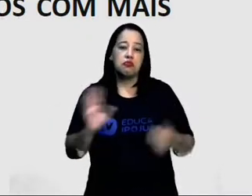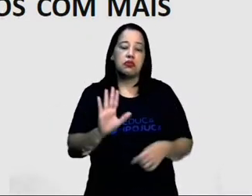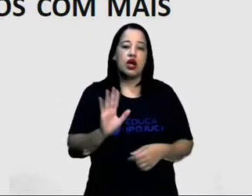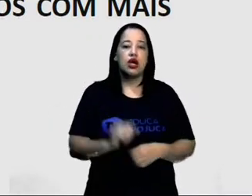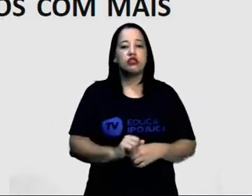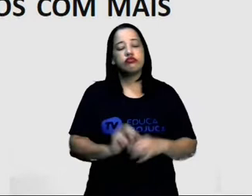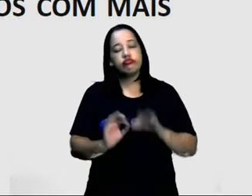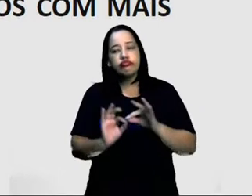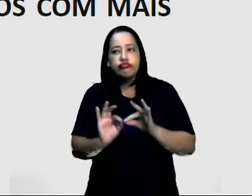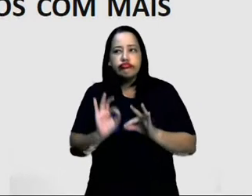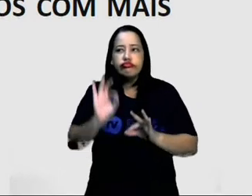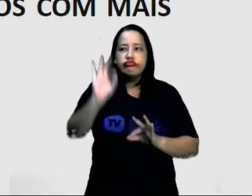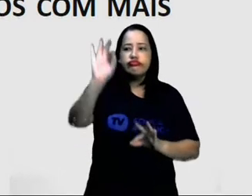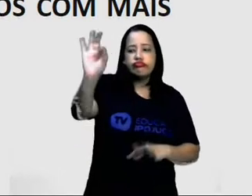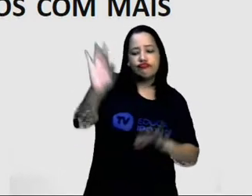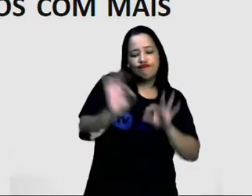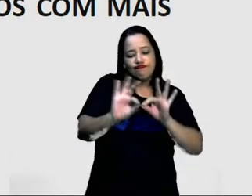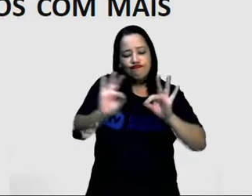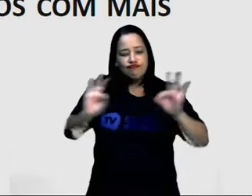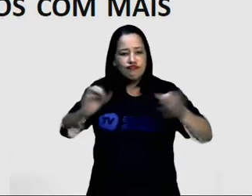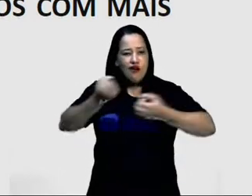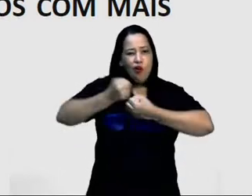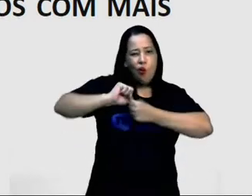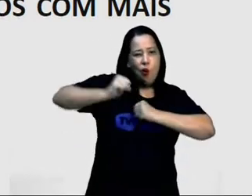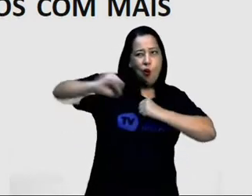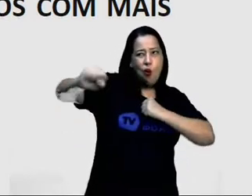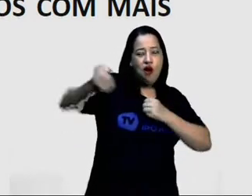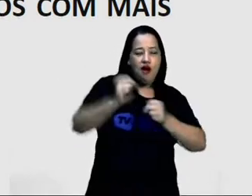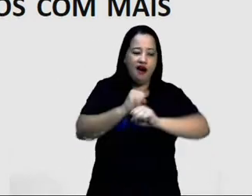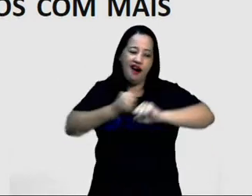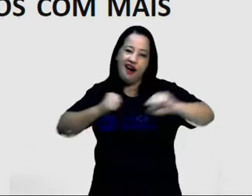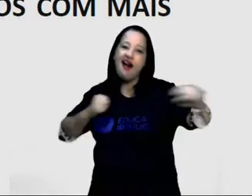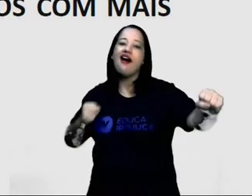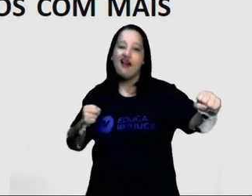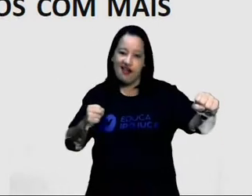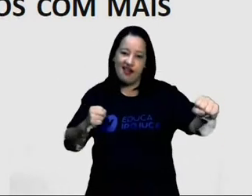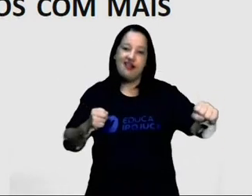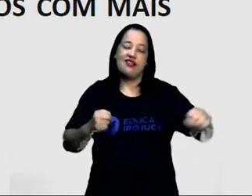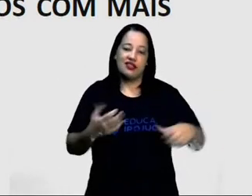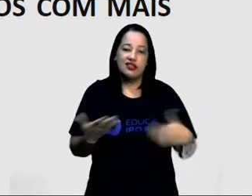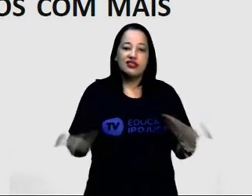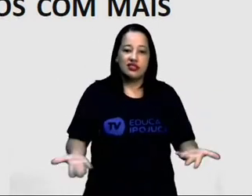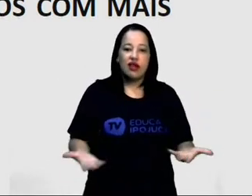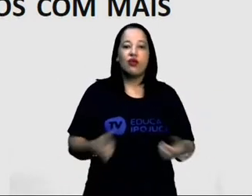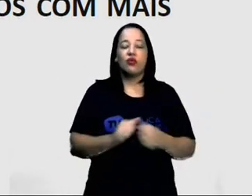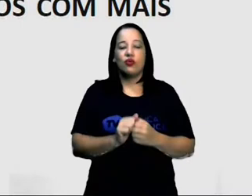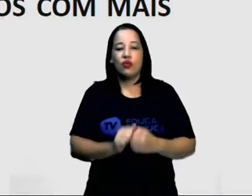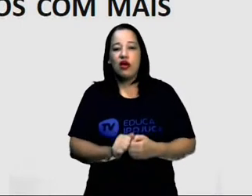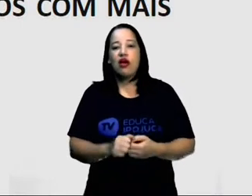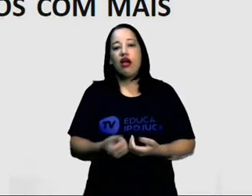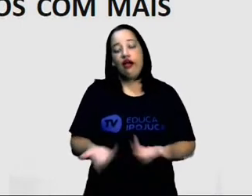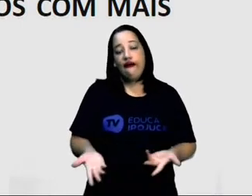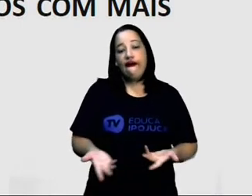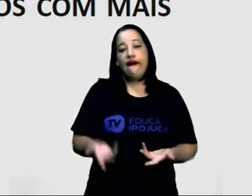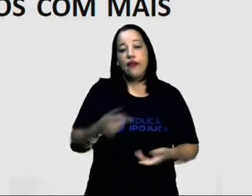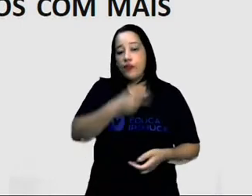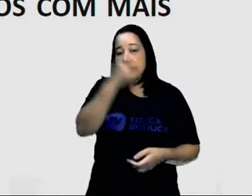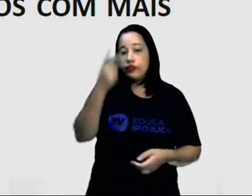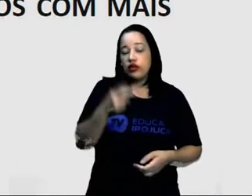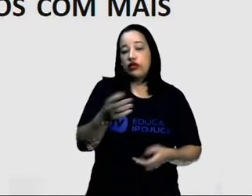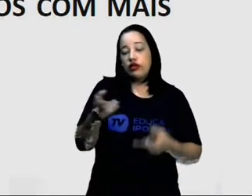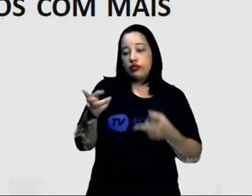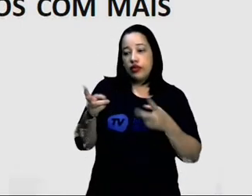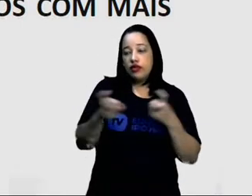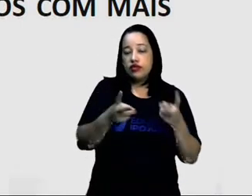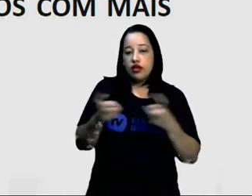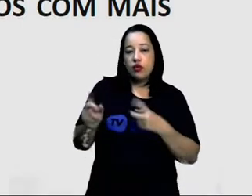o que resulta nessa baixa densidade. É considerado assim um país pouco povoado